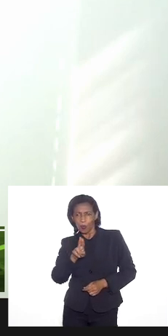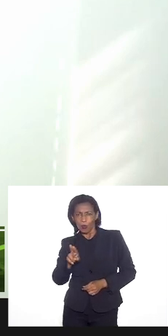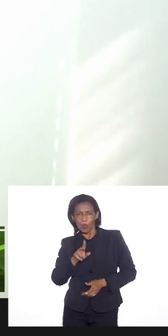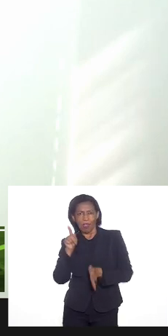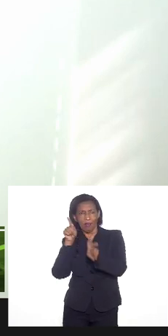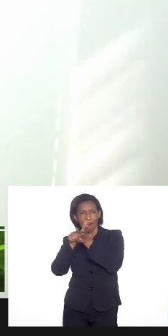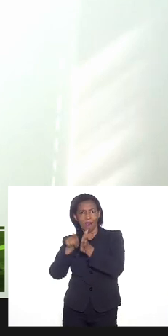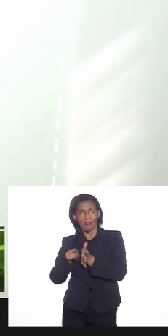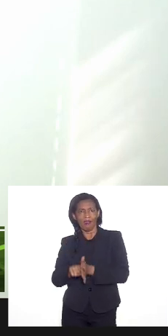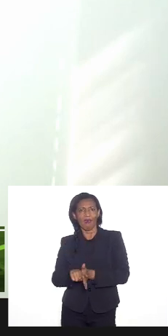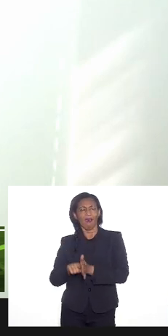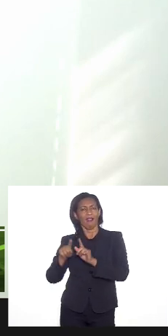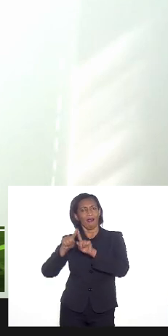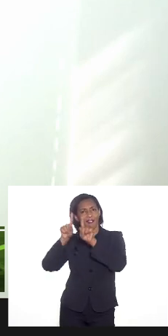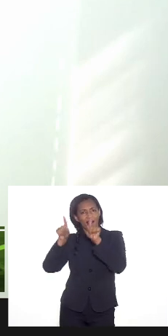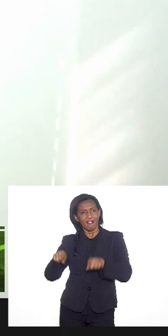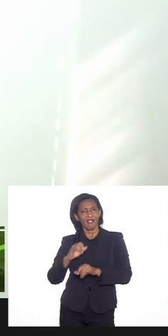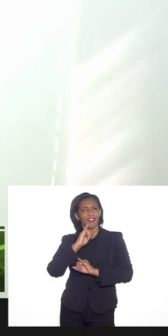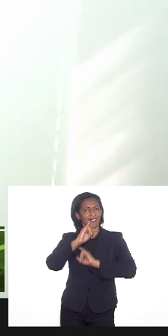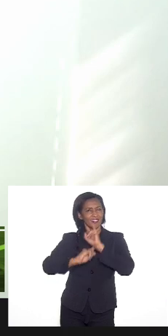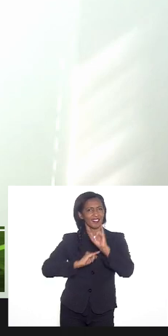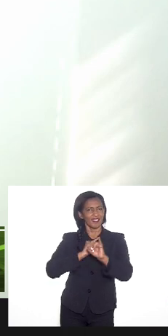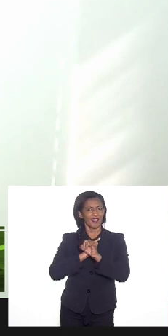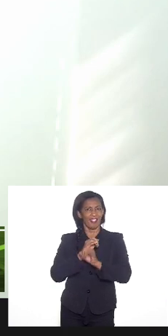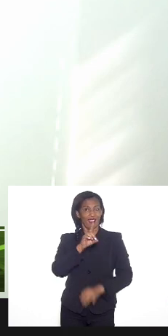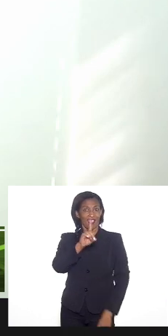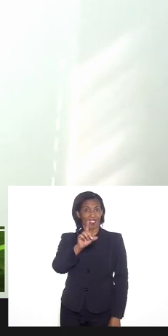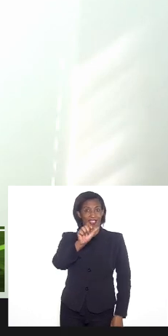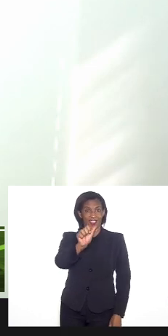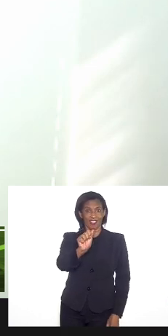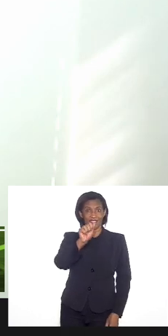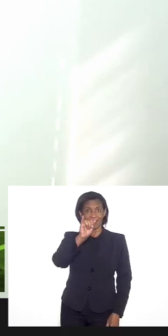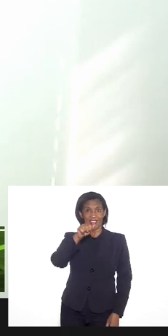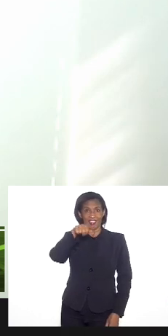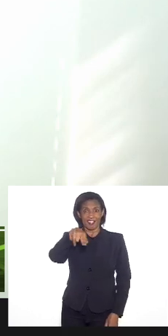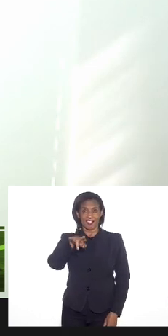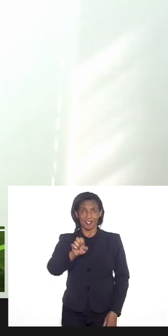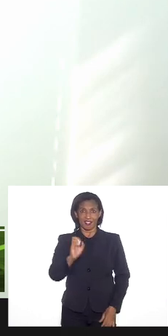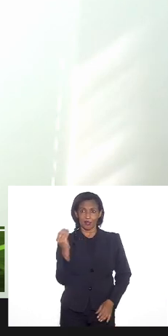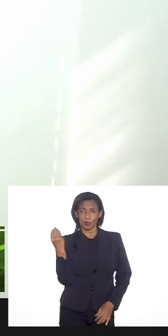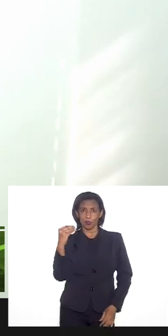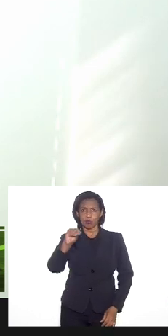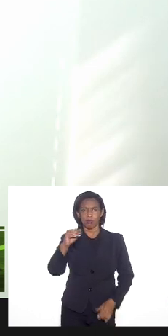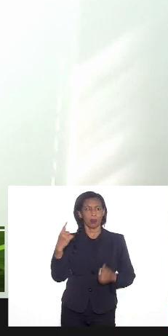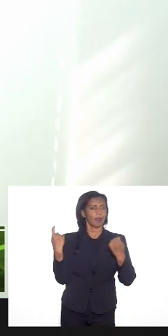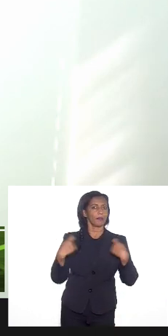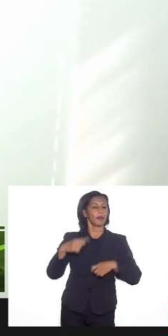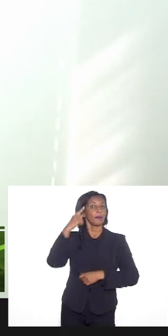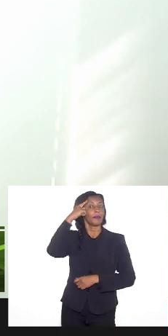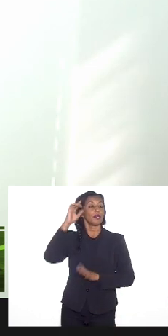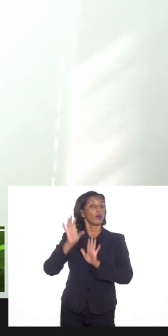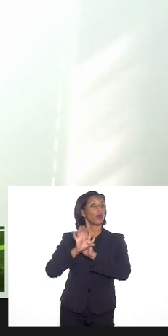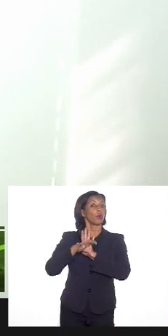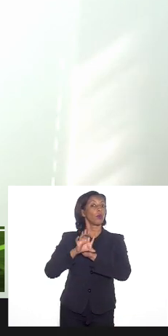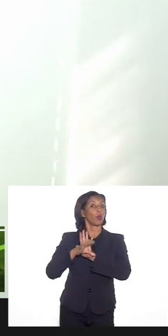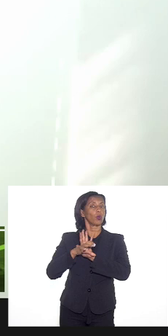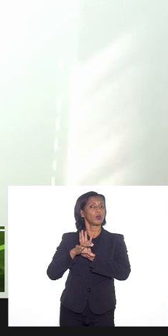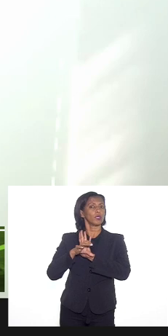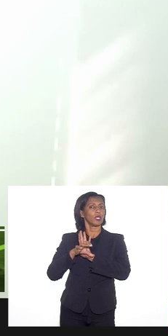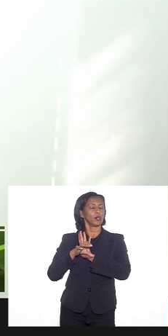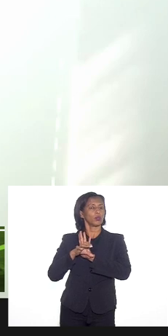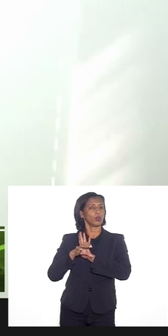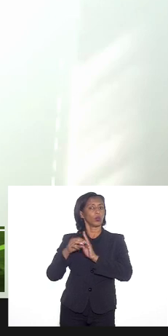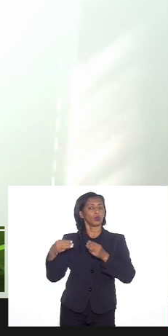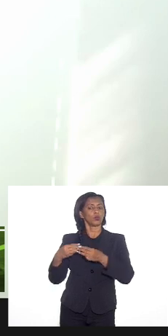no nosso chat a Daiane Cuperman ela colocou o seguinte é preciso repensar o conceito judaico-cristã